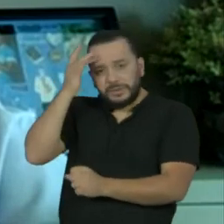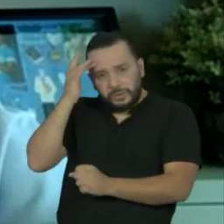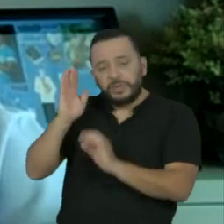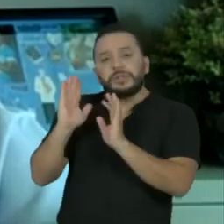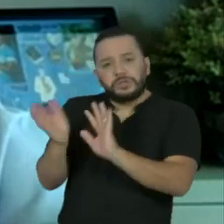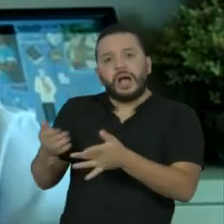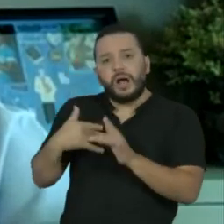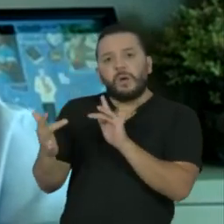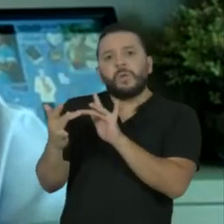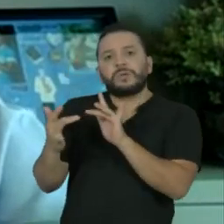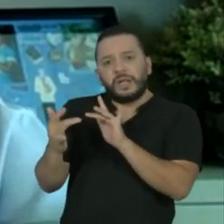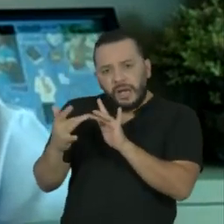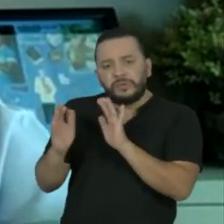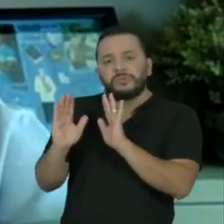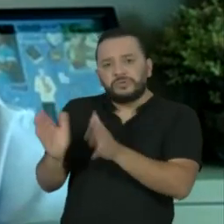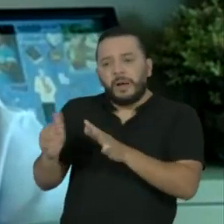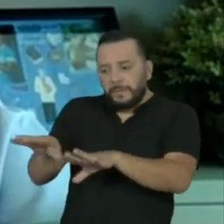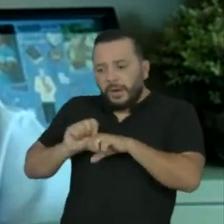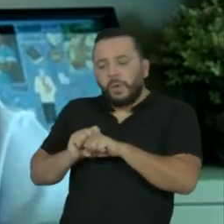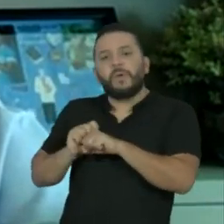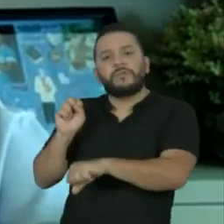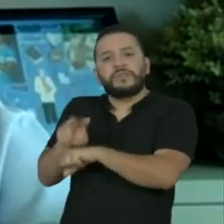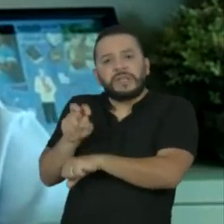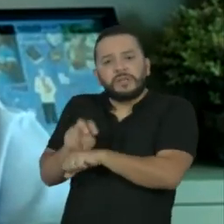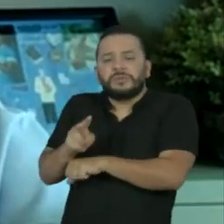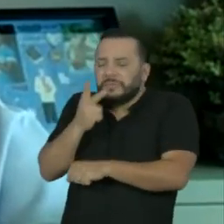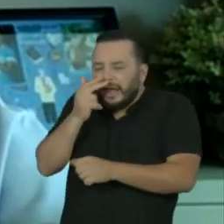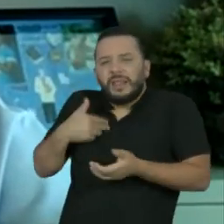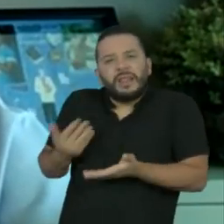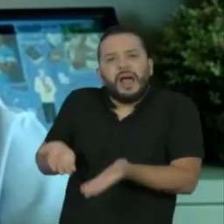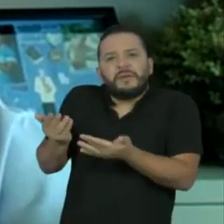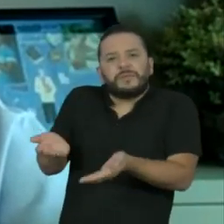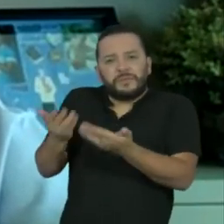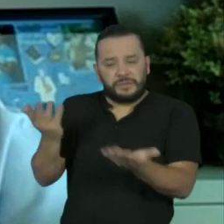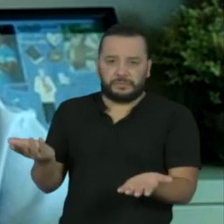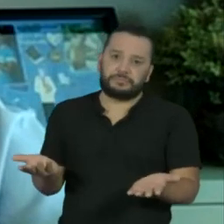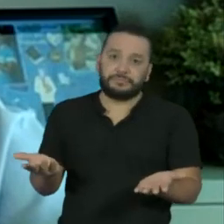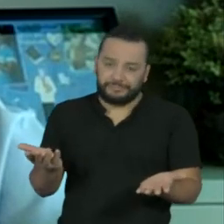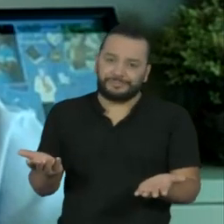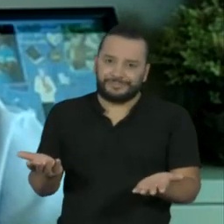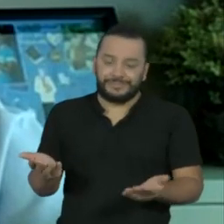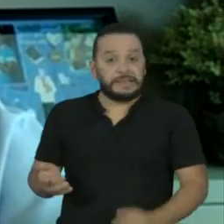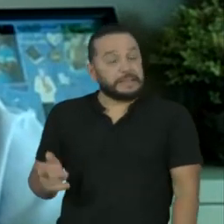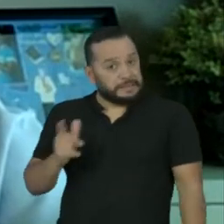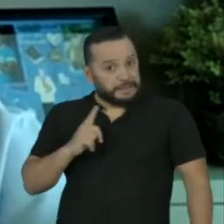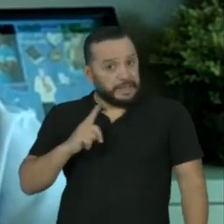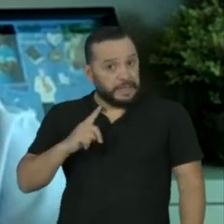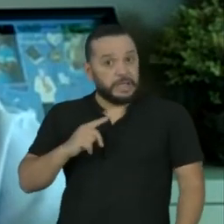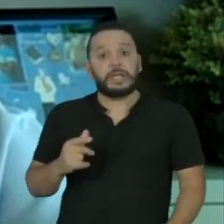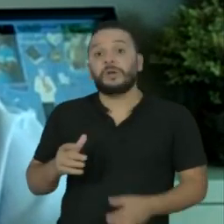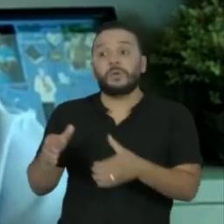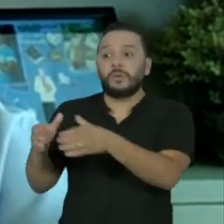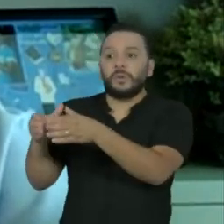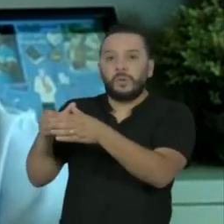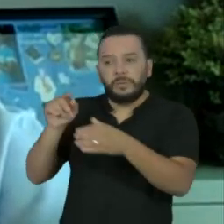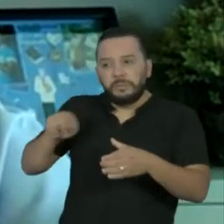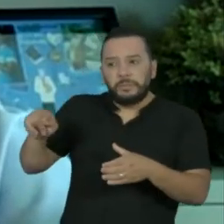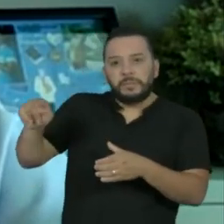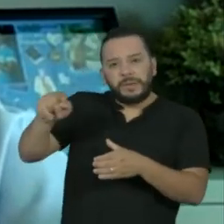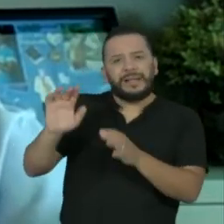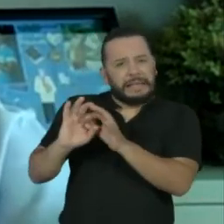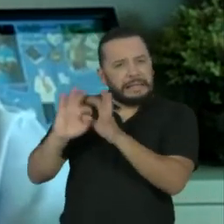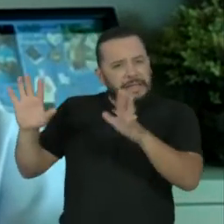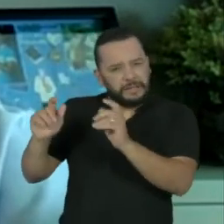em contato com esse vírus. Dessa forma, nós vamos poder saber assim, existe algum grupo populacional que pode ser